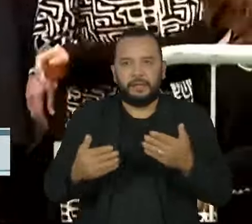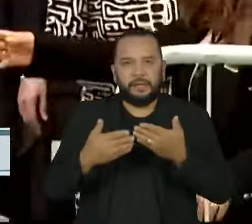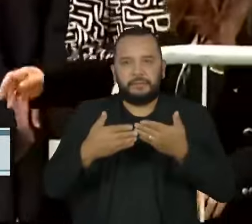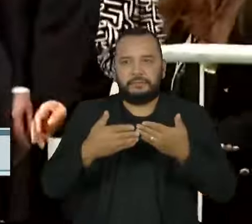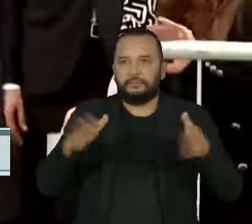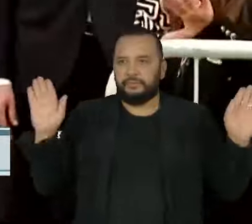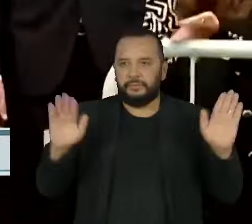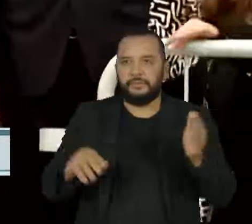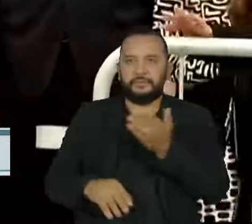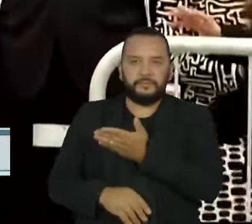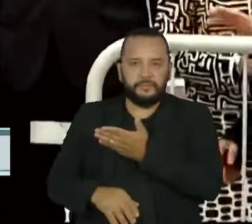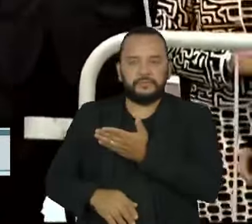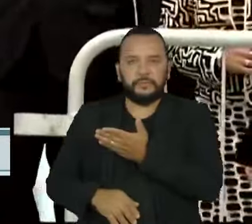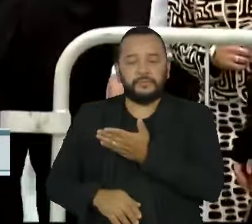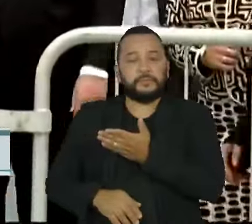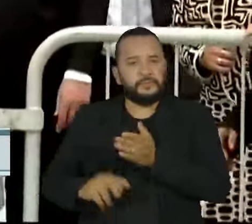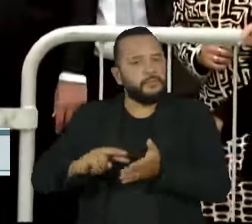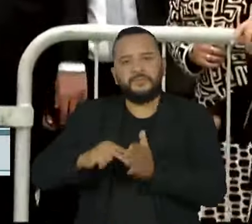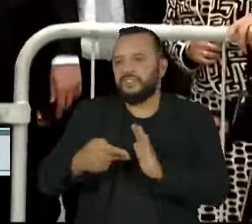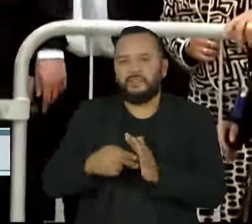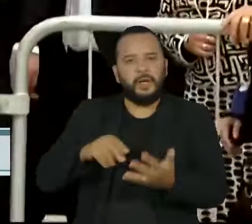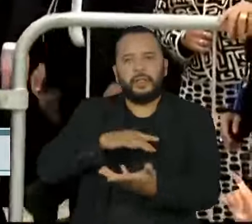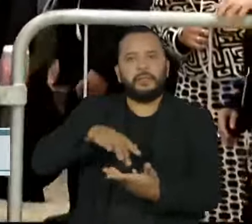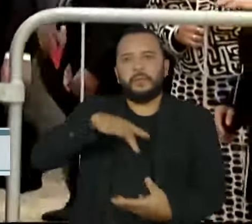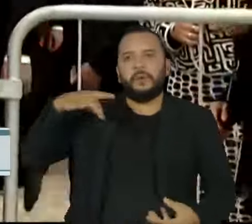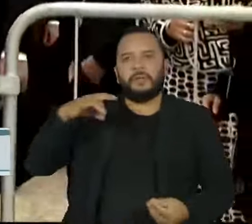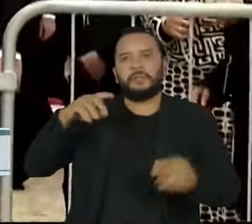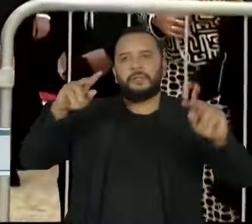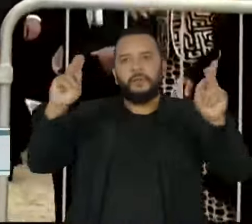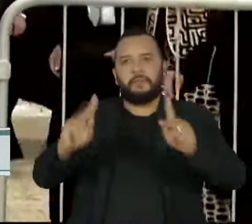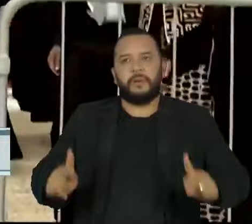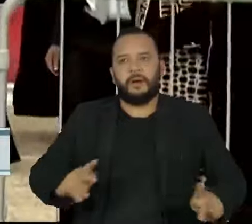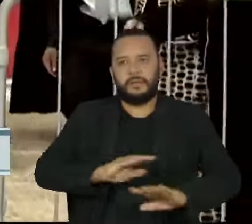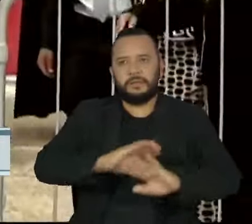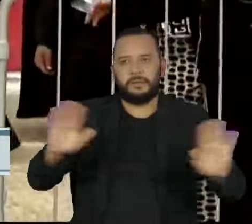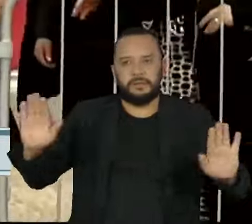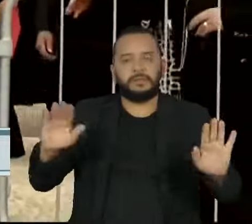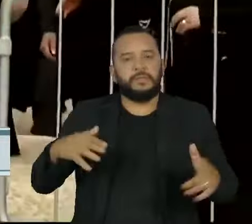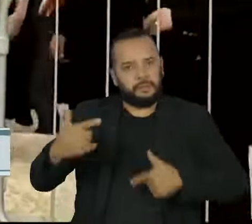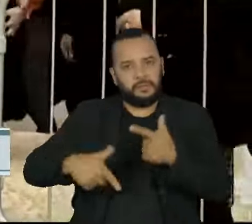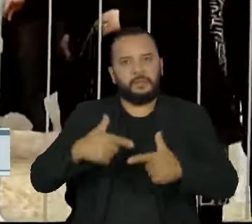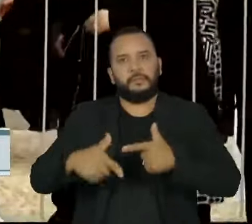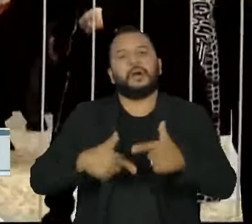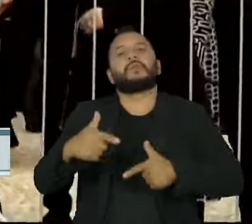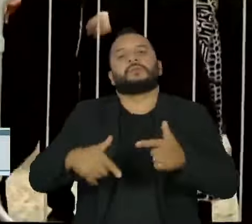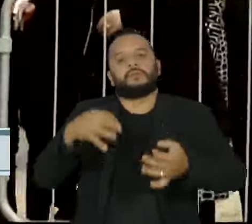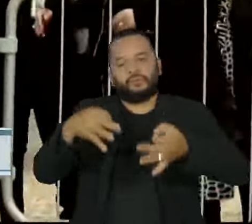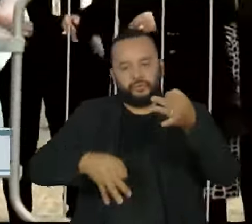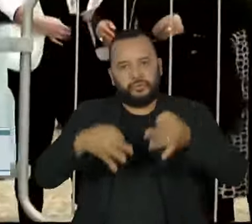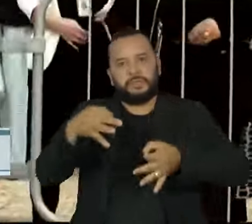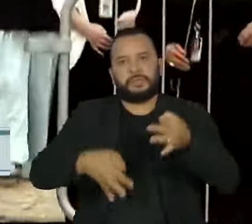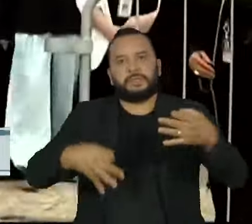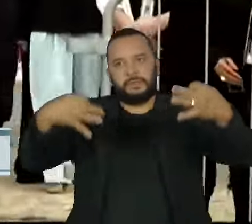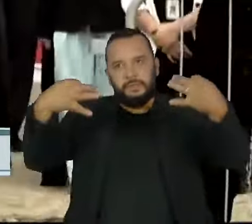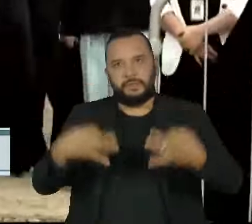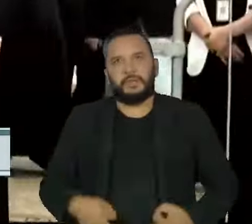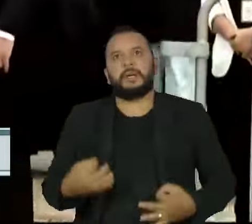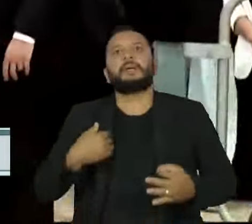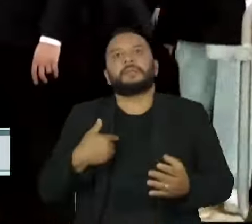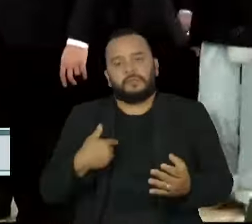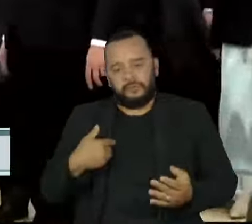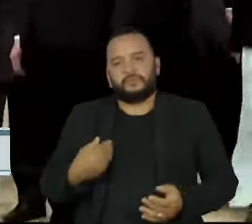protegiam a Suprema Corte foi o ato simbólico que marcou a reabertura dos trabalhos da justiça brasileira, com a participação dos